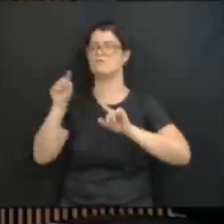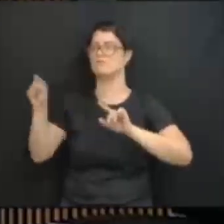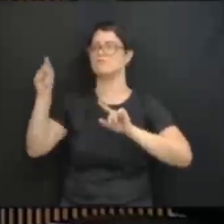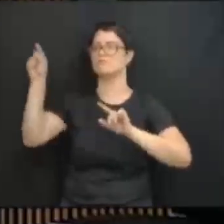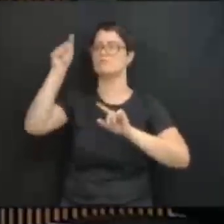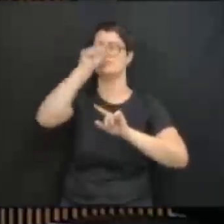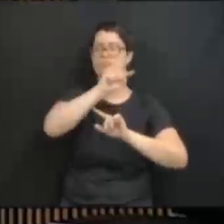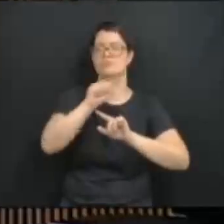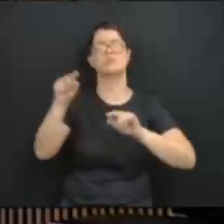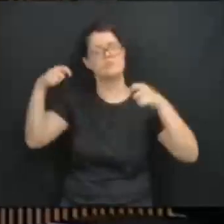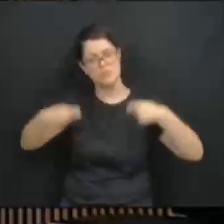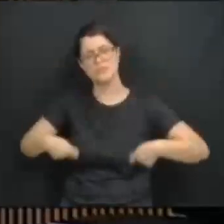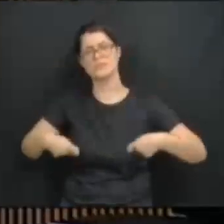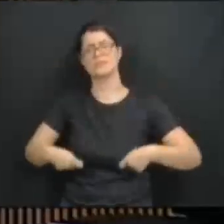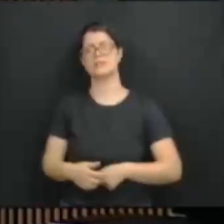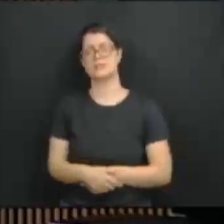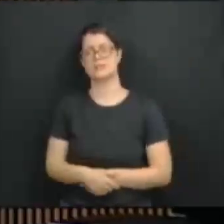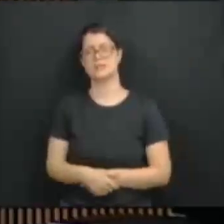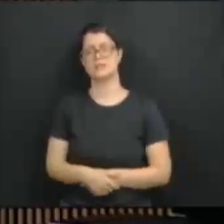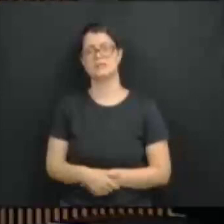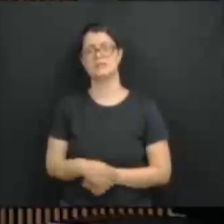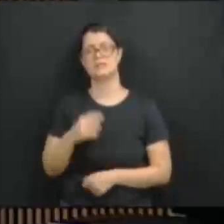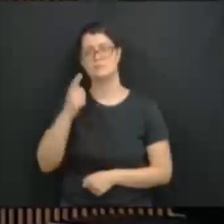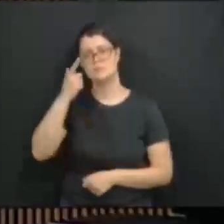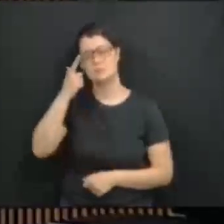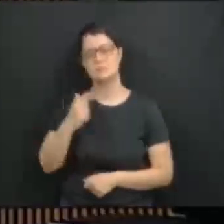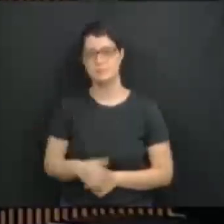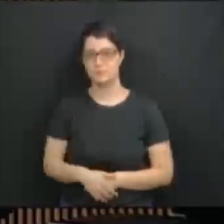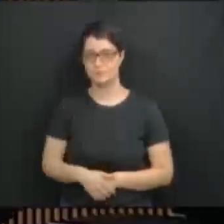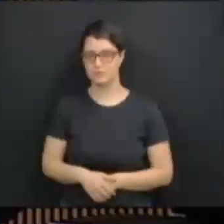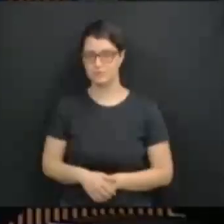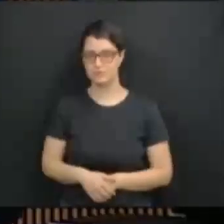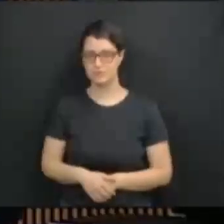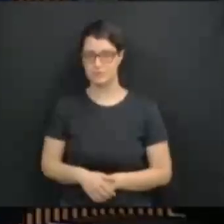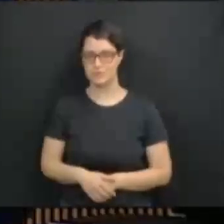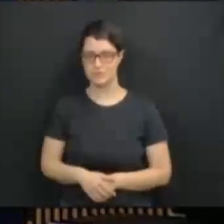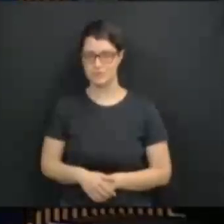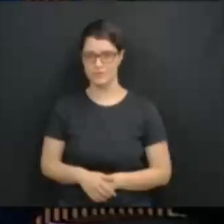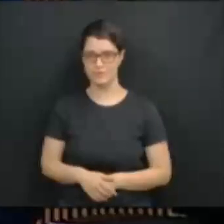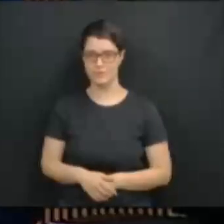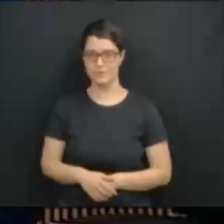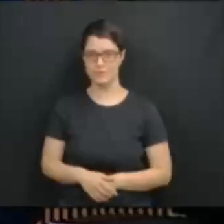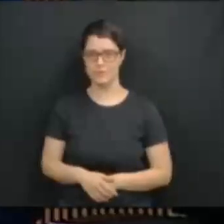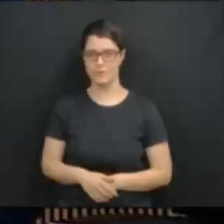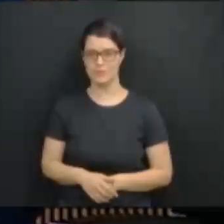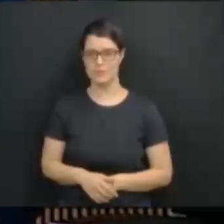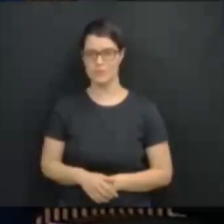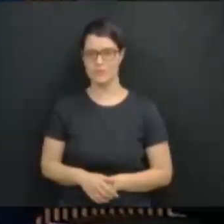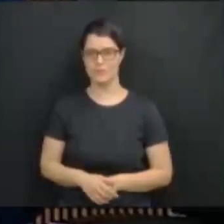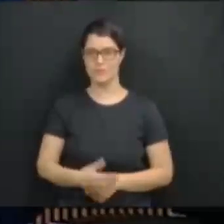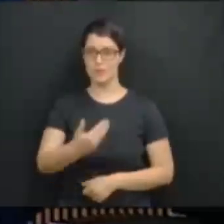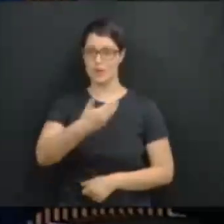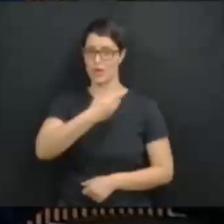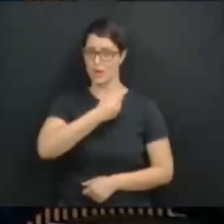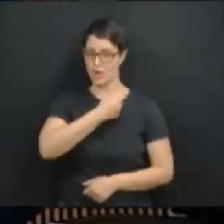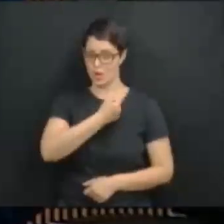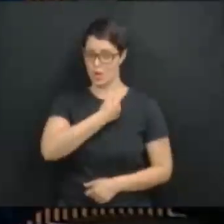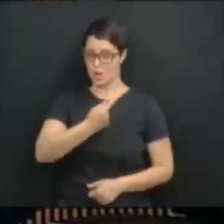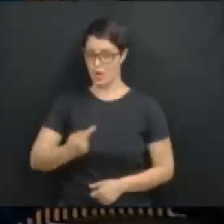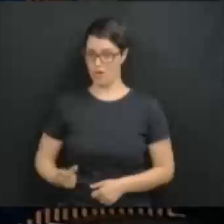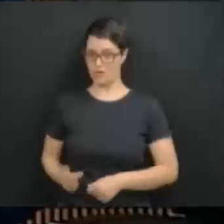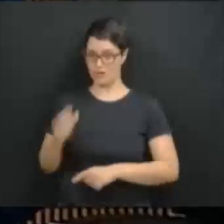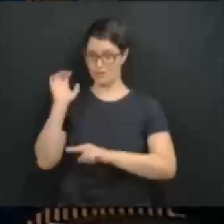prevista pelo governo do estado não